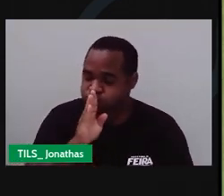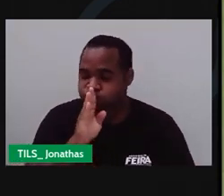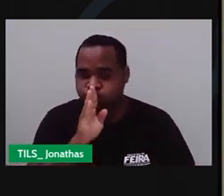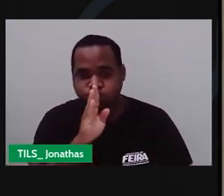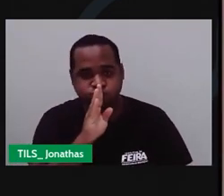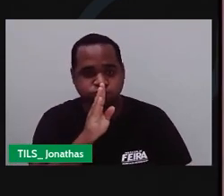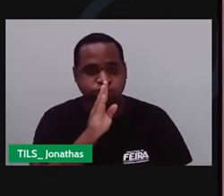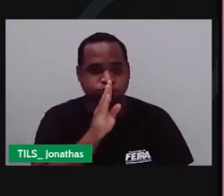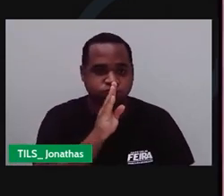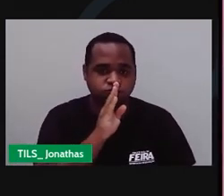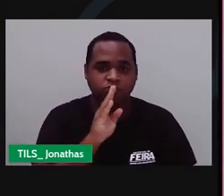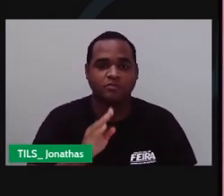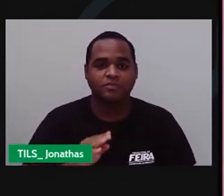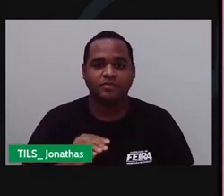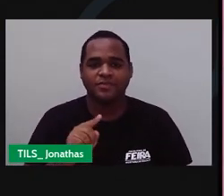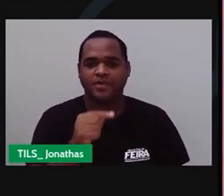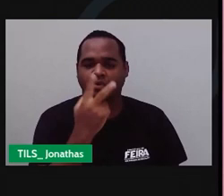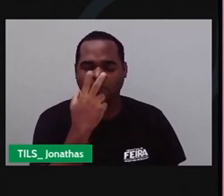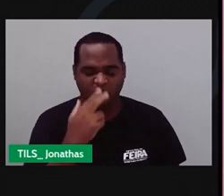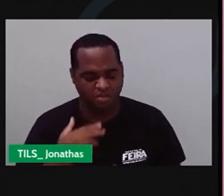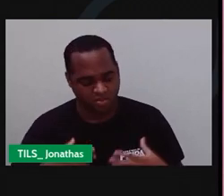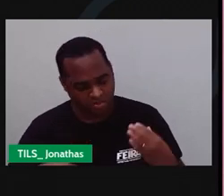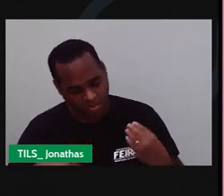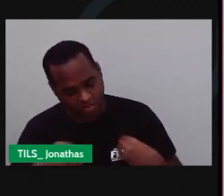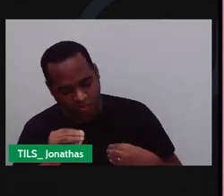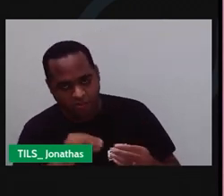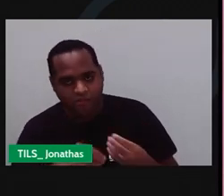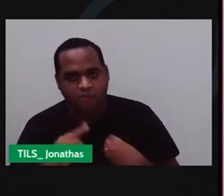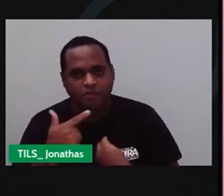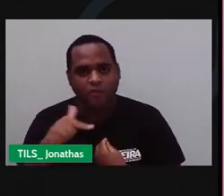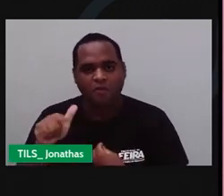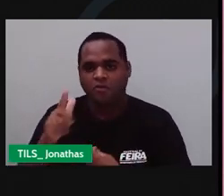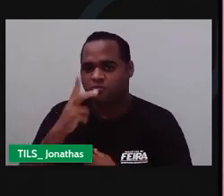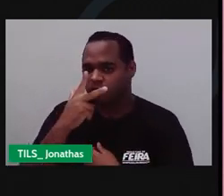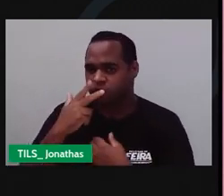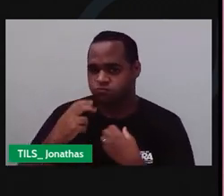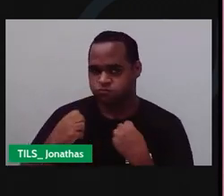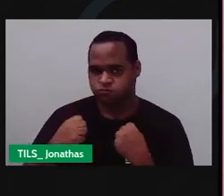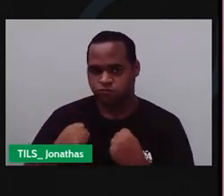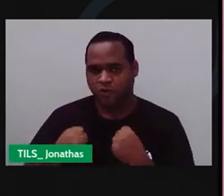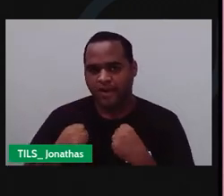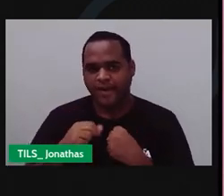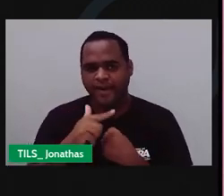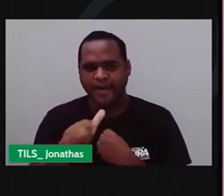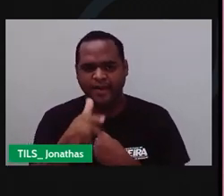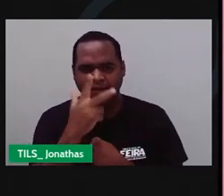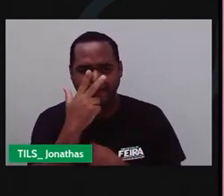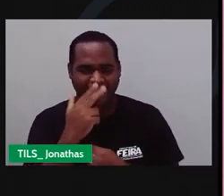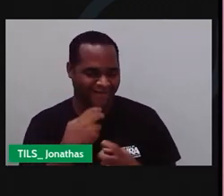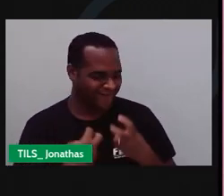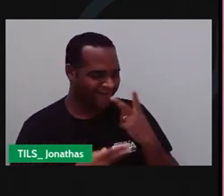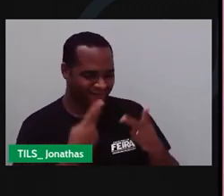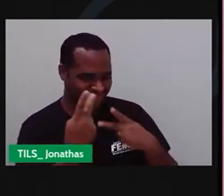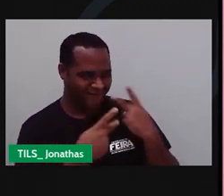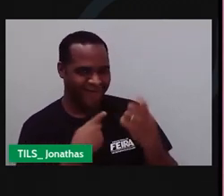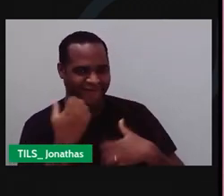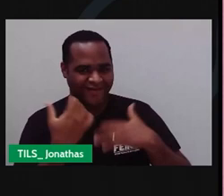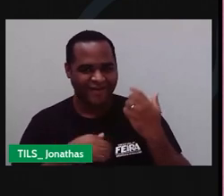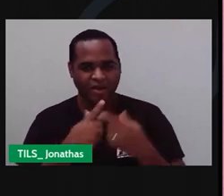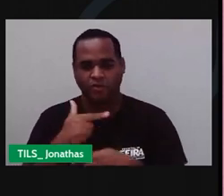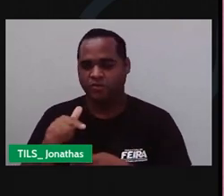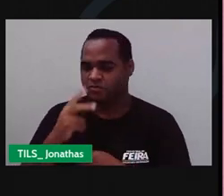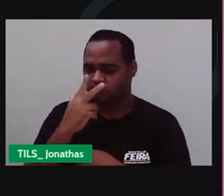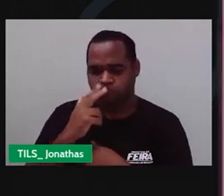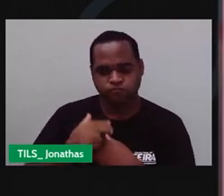Um é molenga Outro forçudo Um é gaiato Outro é